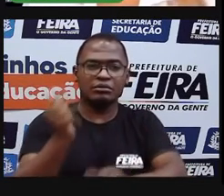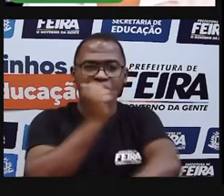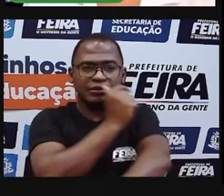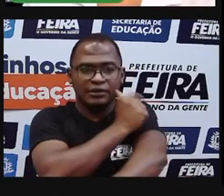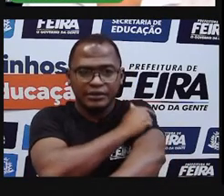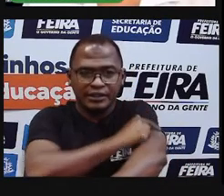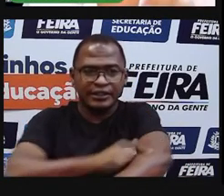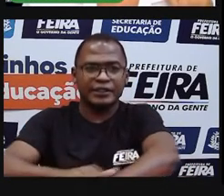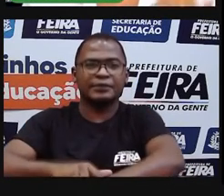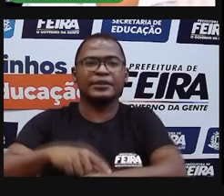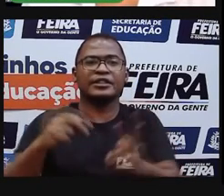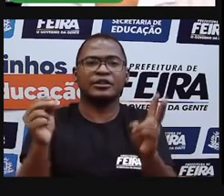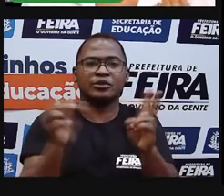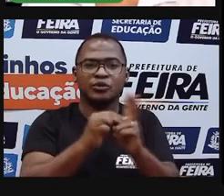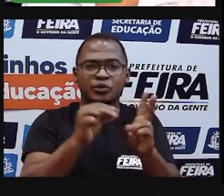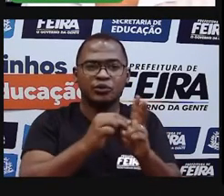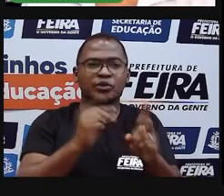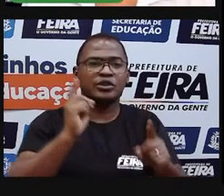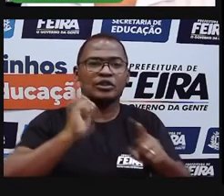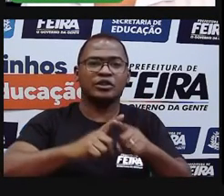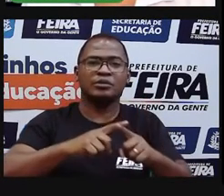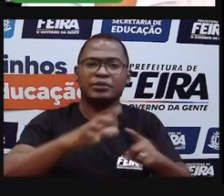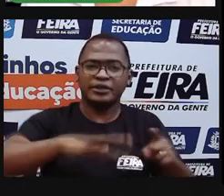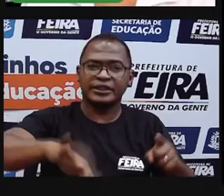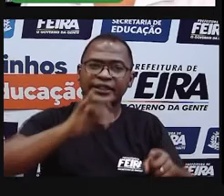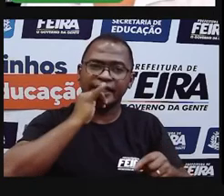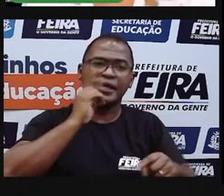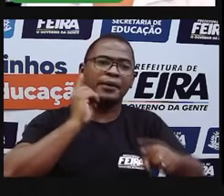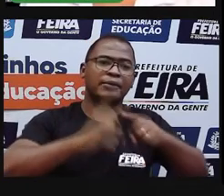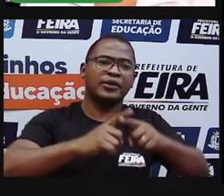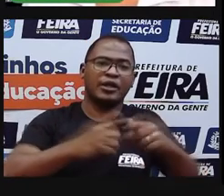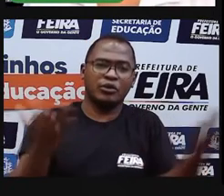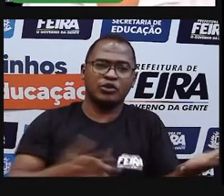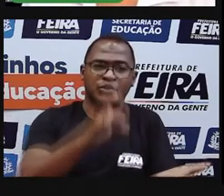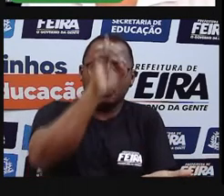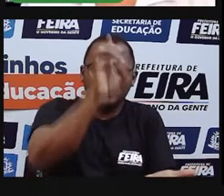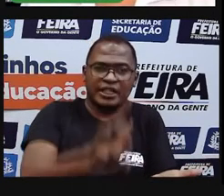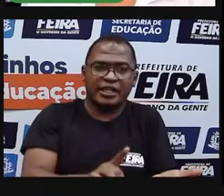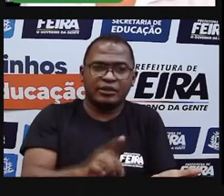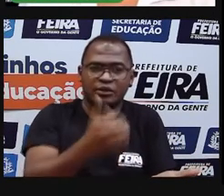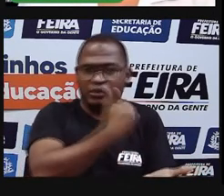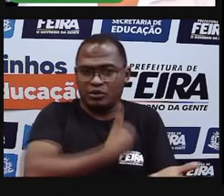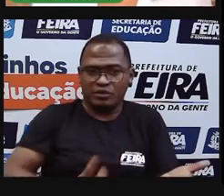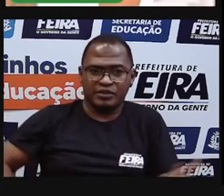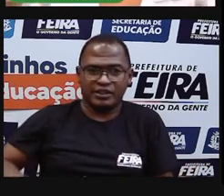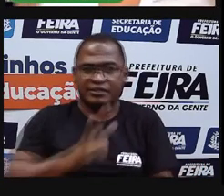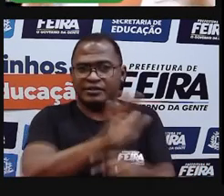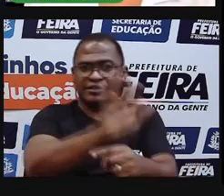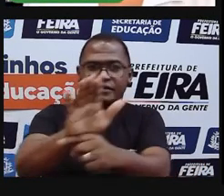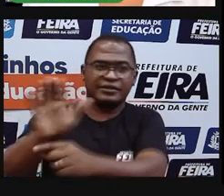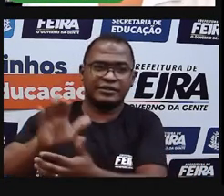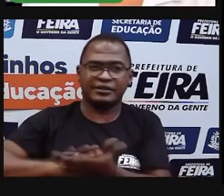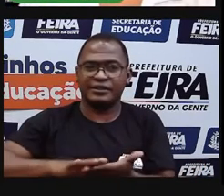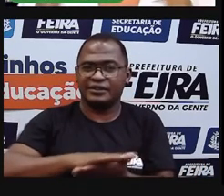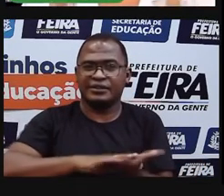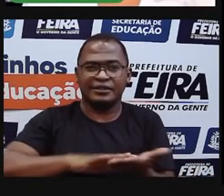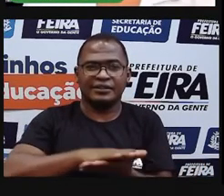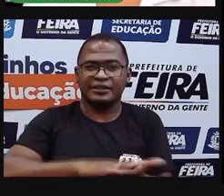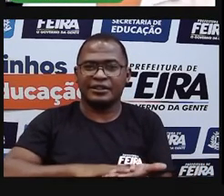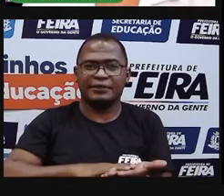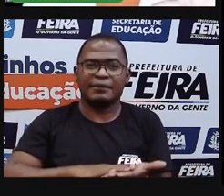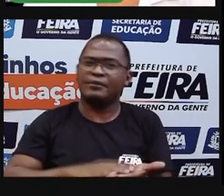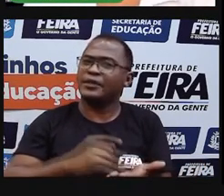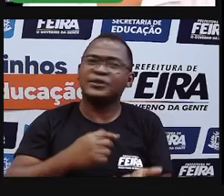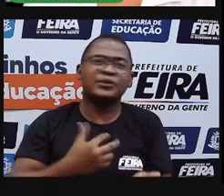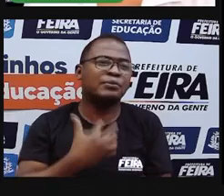por garantias, por direitos que eles têm e que são negados. Então, isso eles têm em comum. Mas a gente não pode pensar que índio é tudo igual, que índio